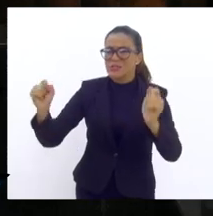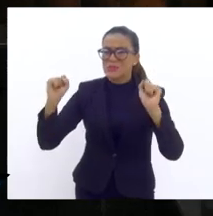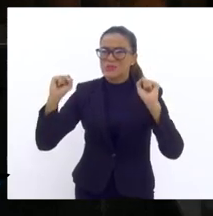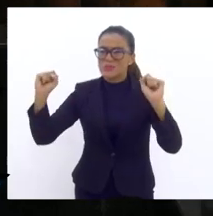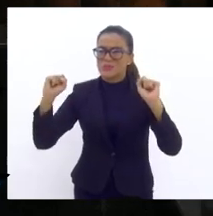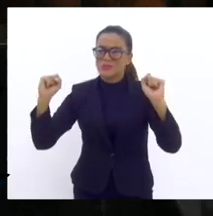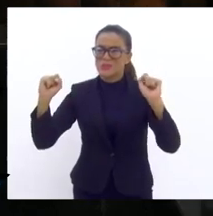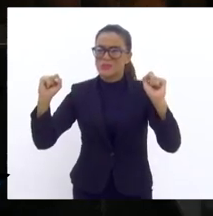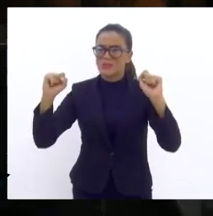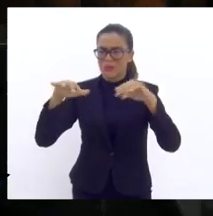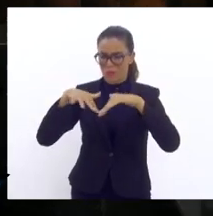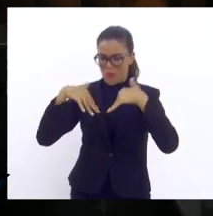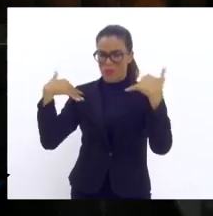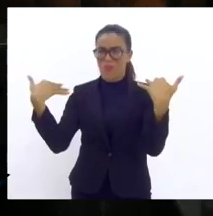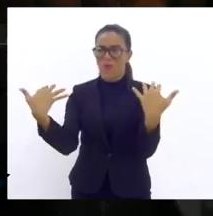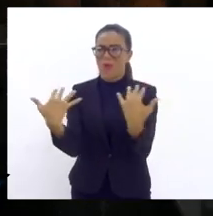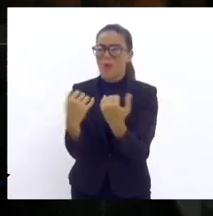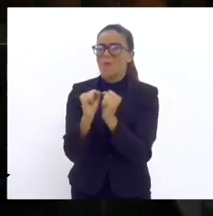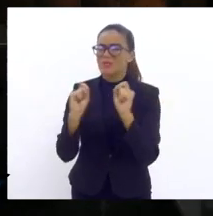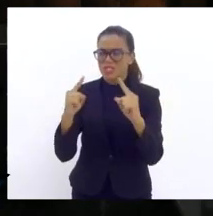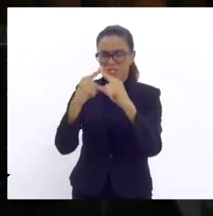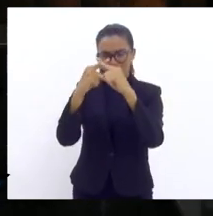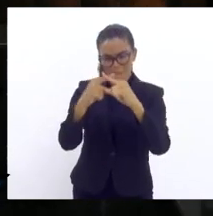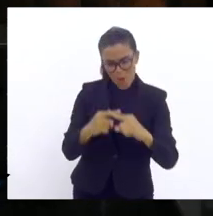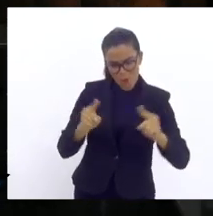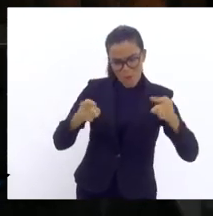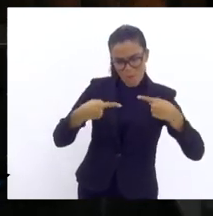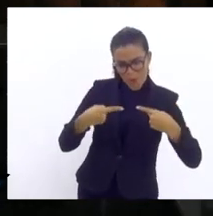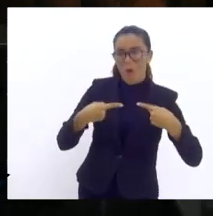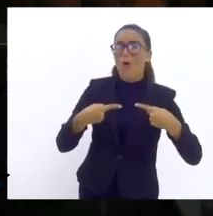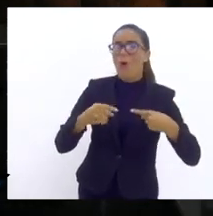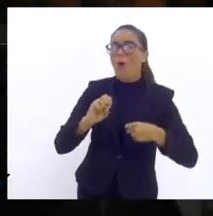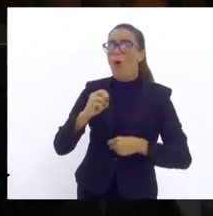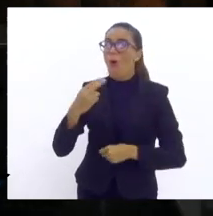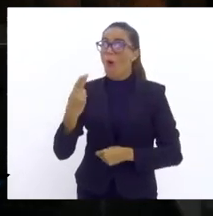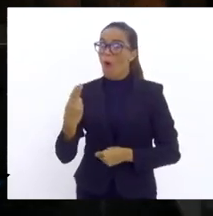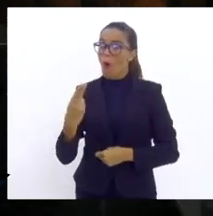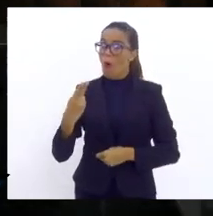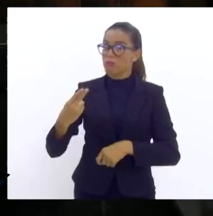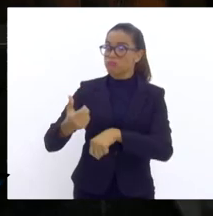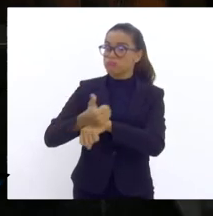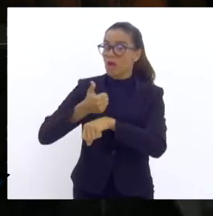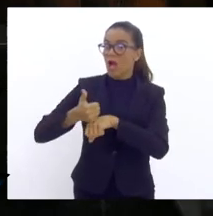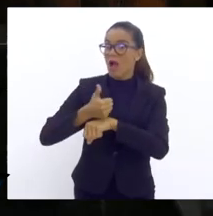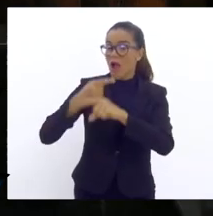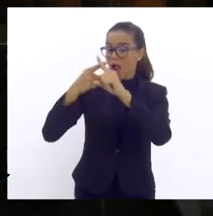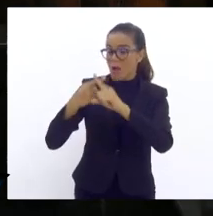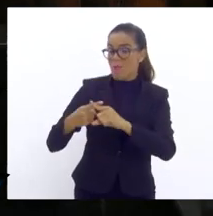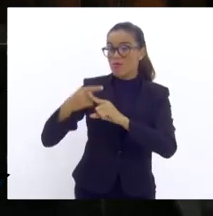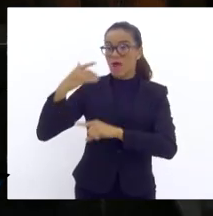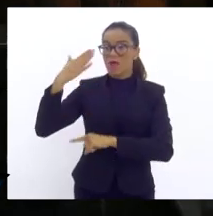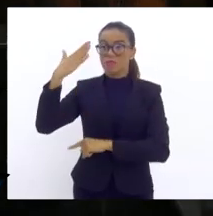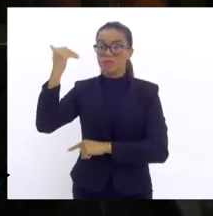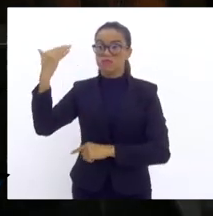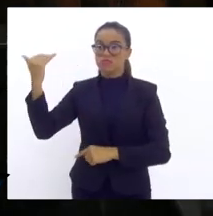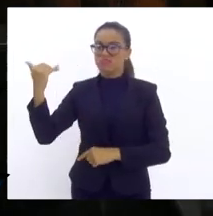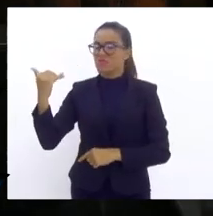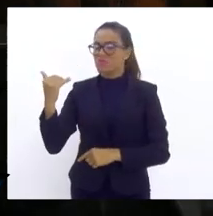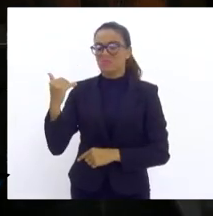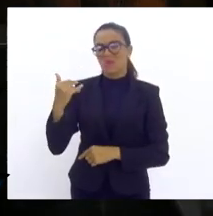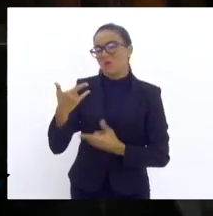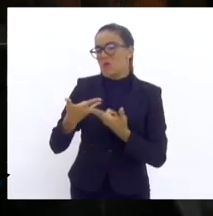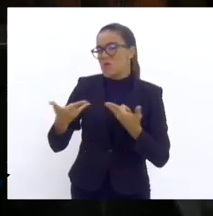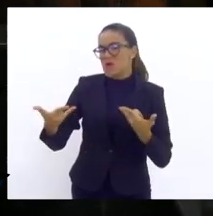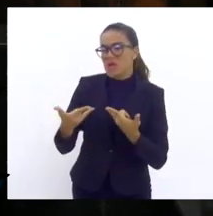Podia ser clássico, podia ser jogo sem lá grande relevância, o preço era sempre